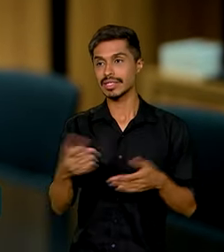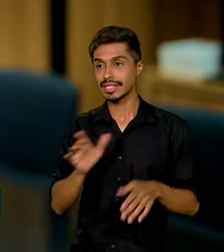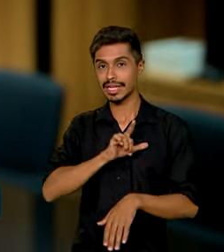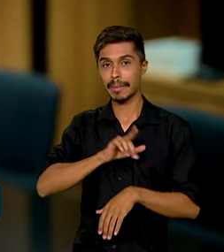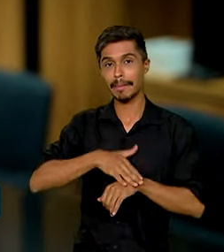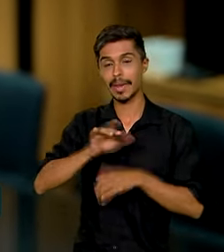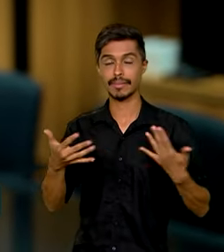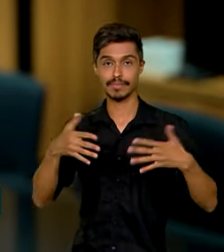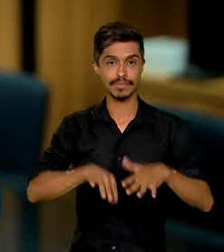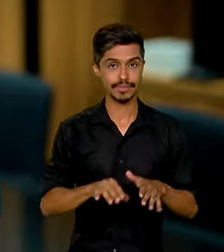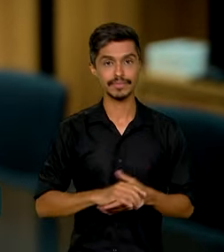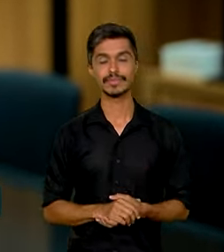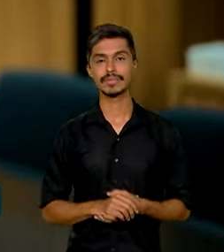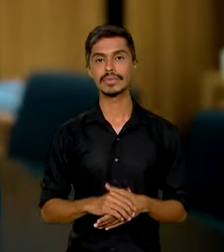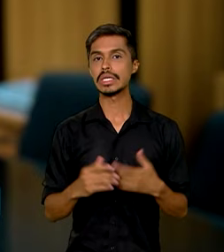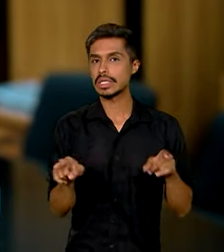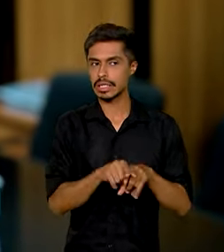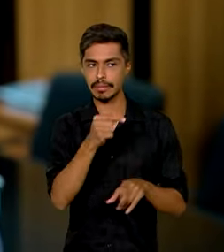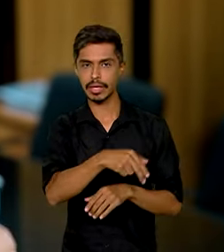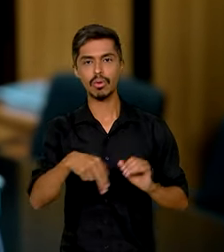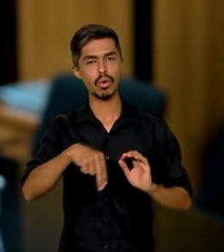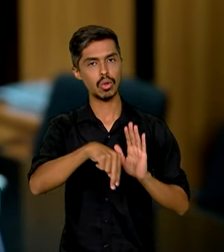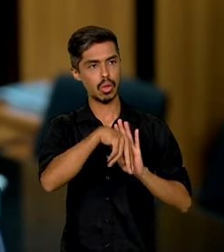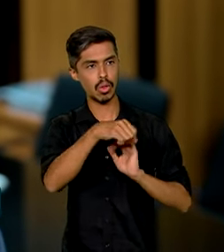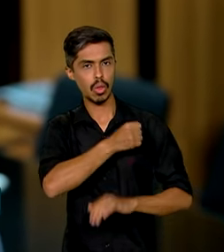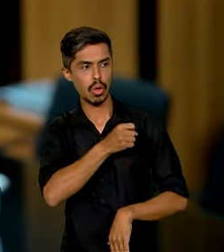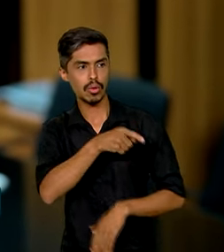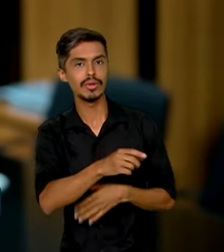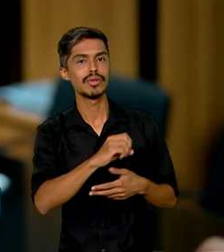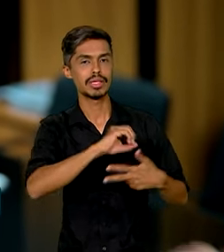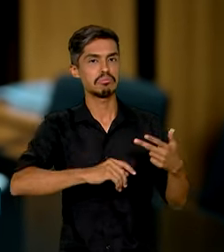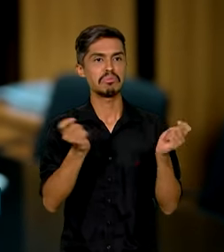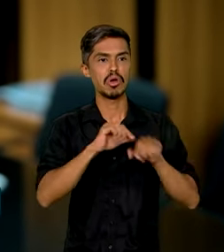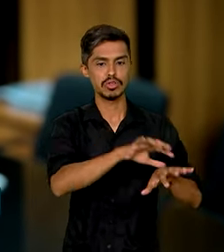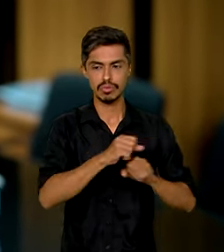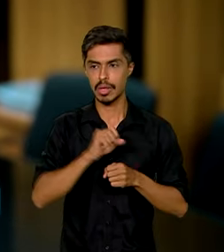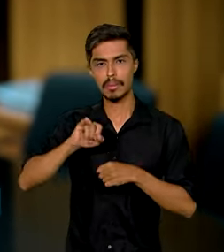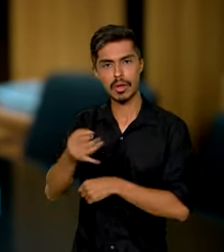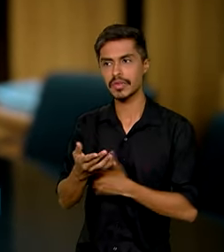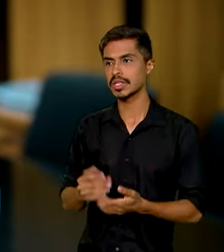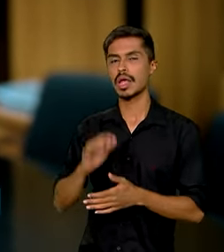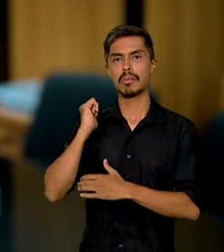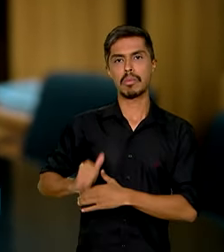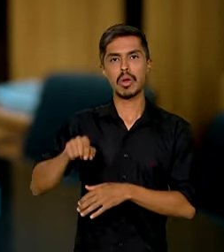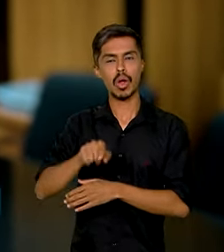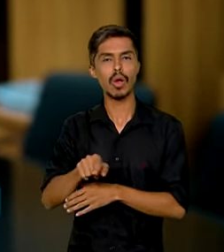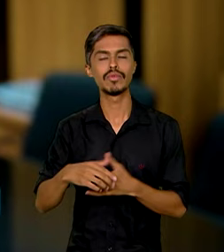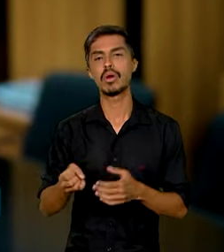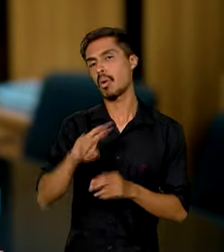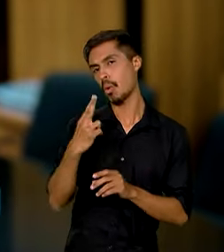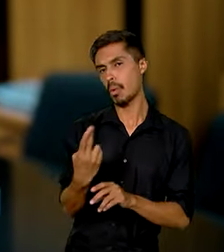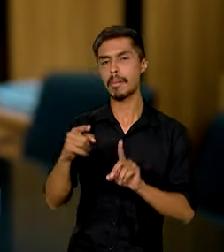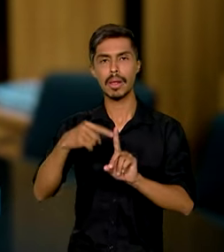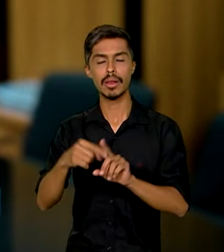social. Além disso, com a nota do Enem, você pode conseguir bolsas de estudo integrais ou parciais do ProUni, em